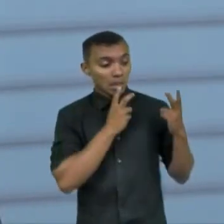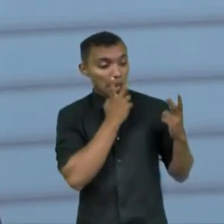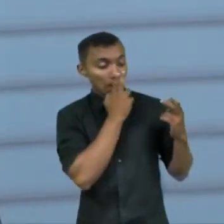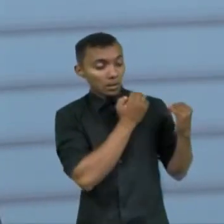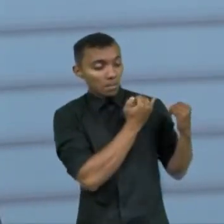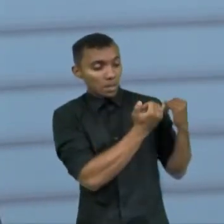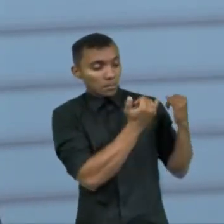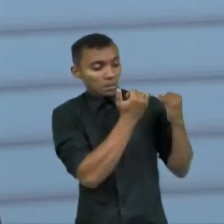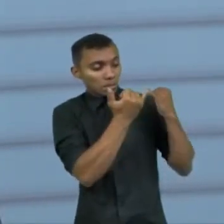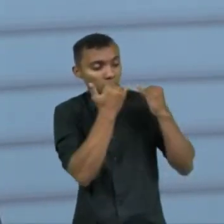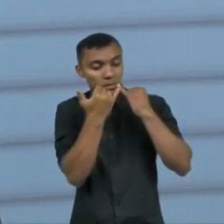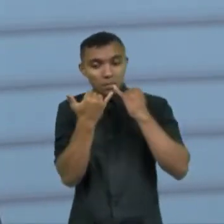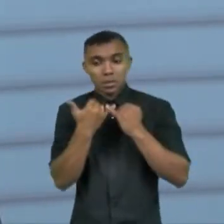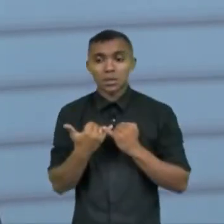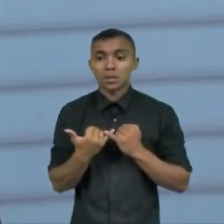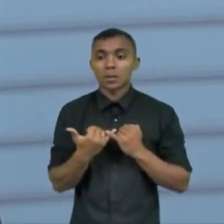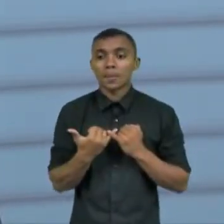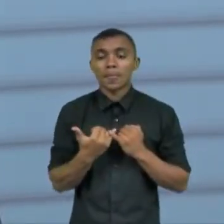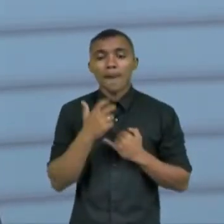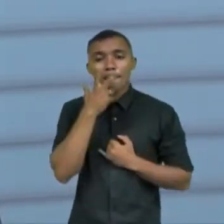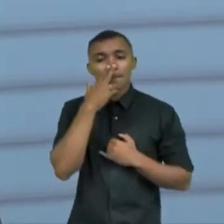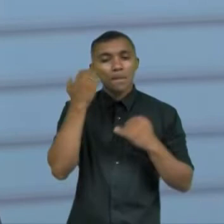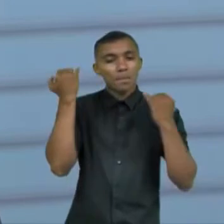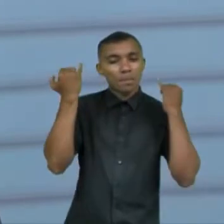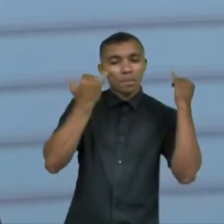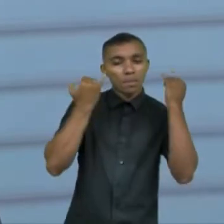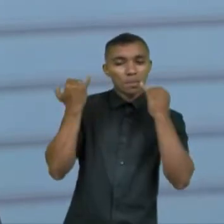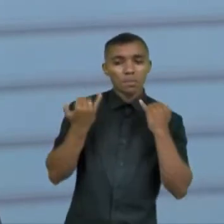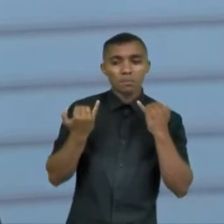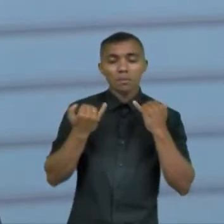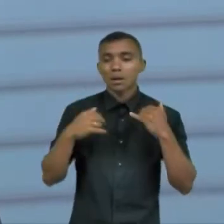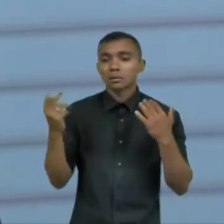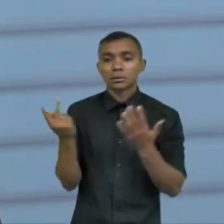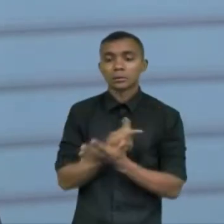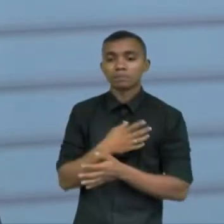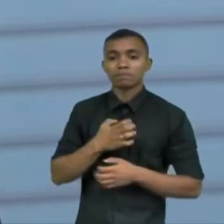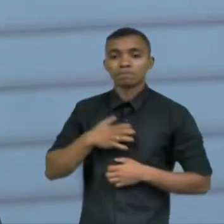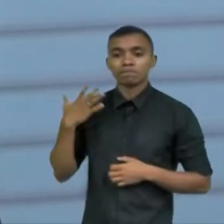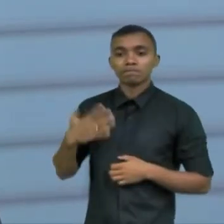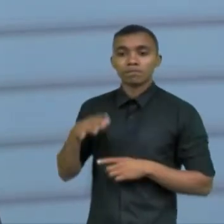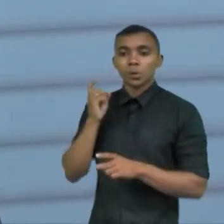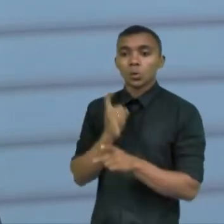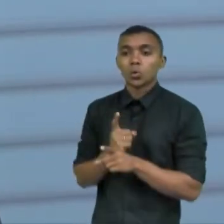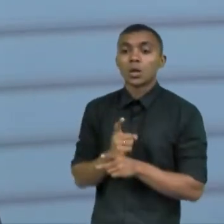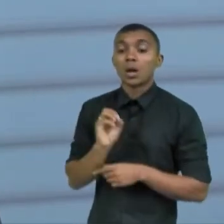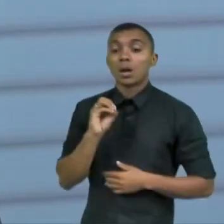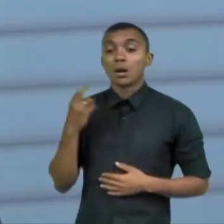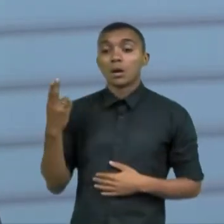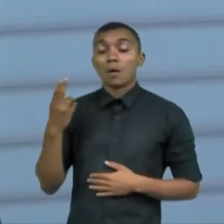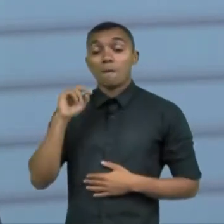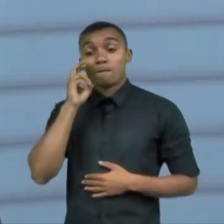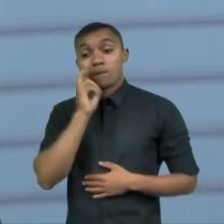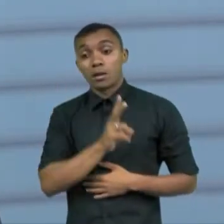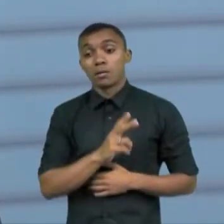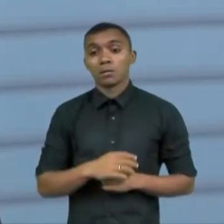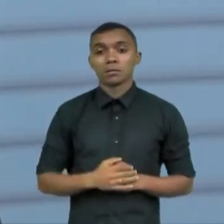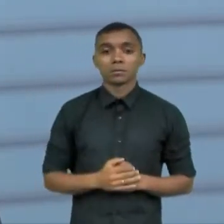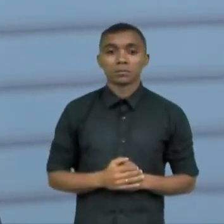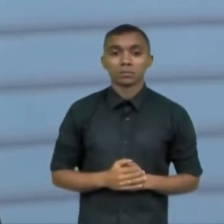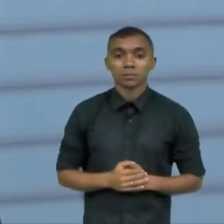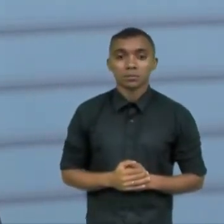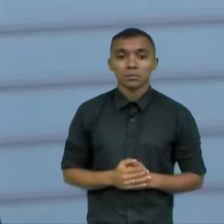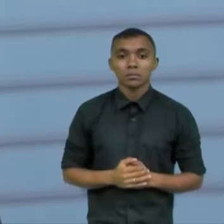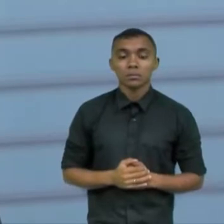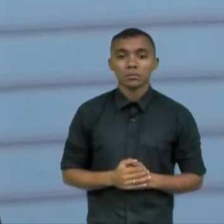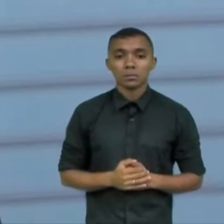em algumas informações que você buscar você se encontrar se ver com algum